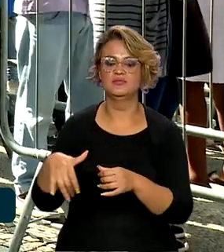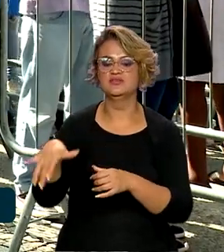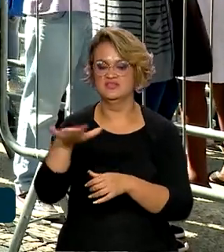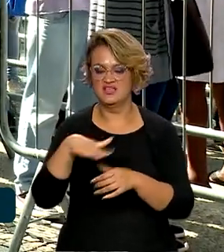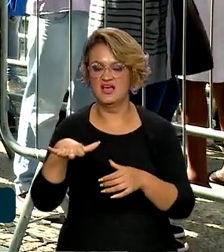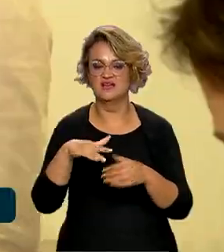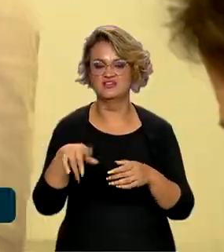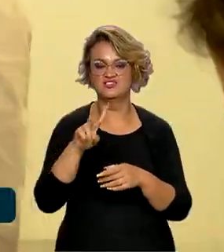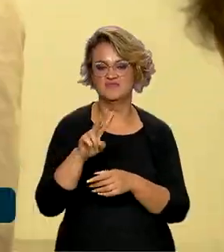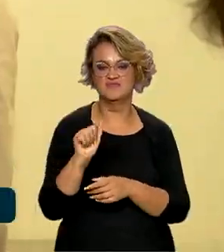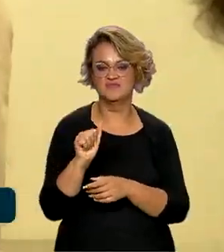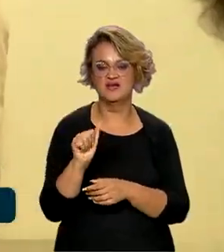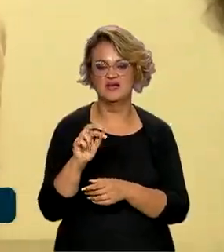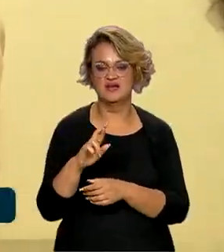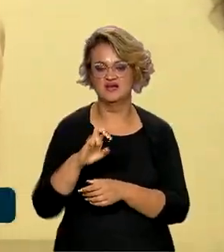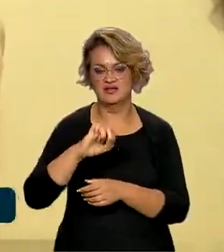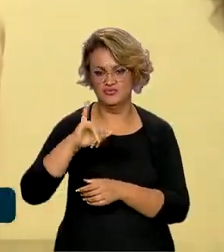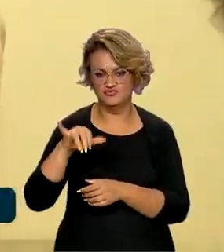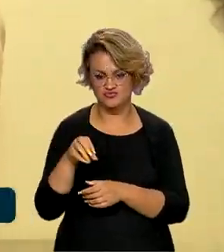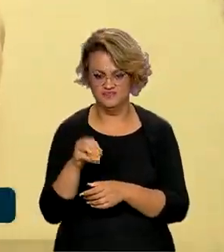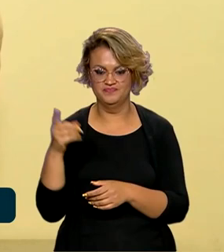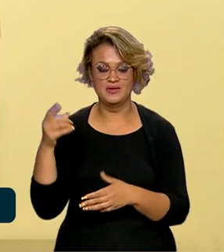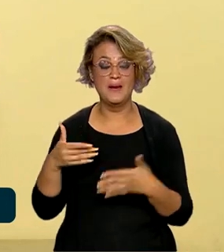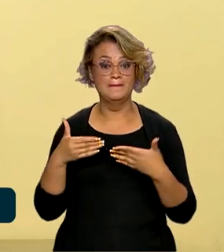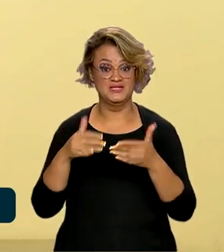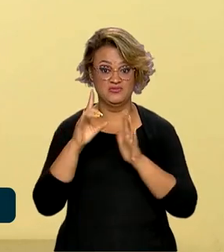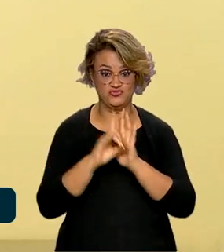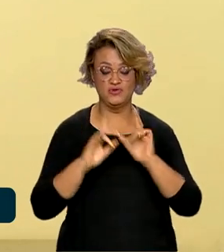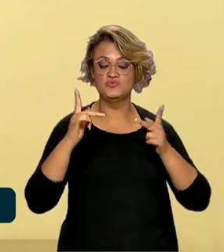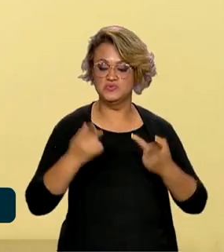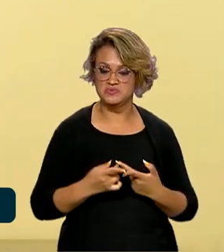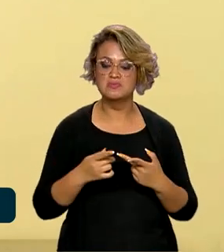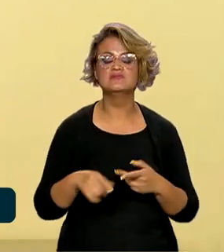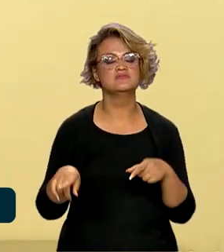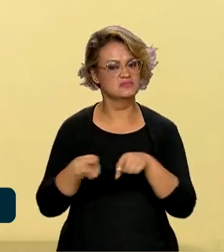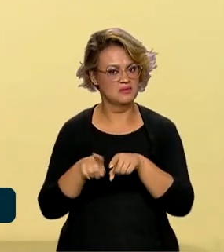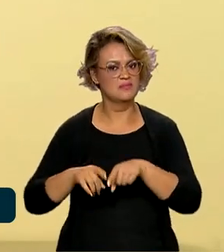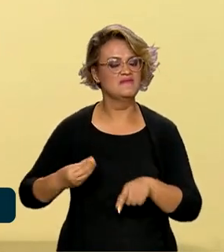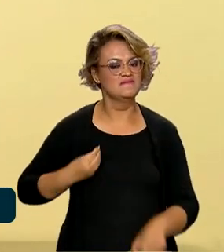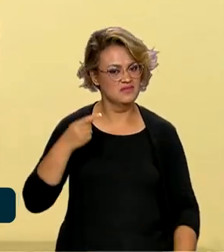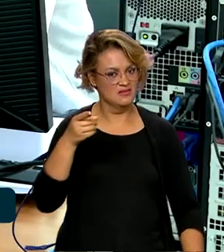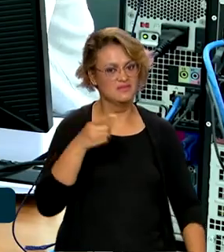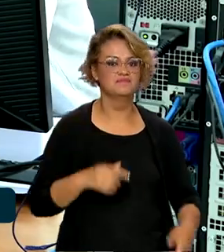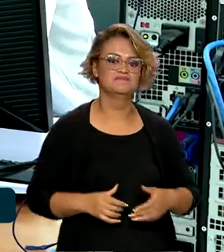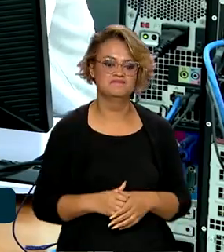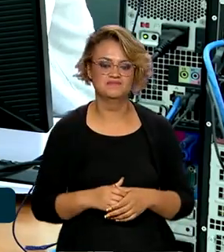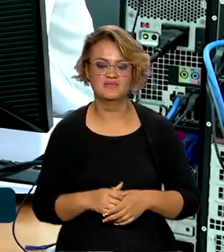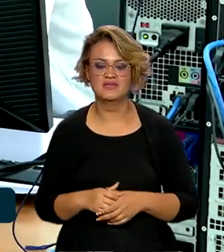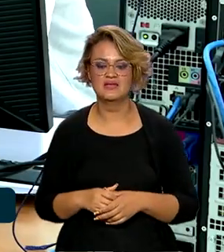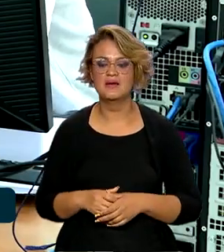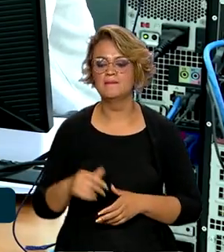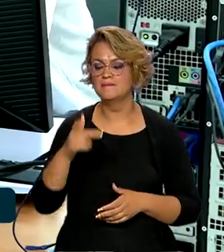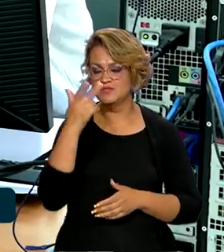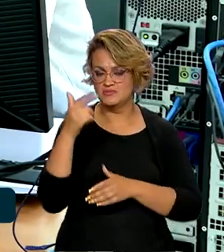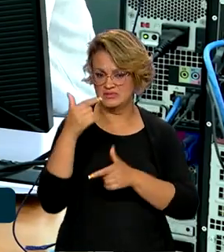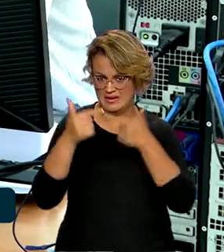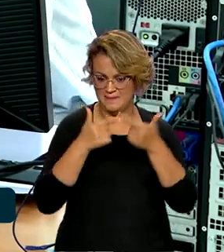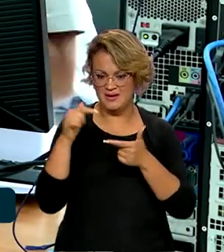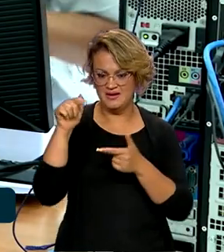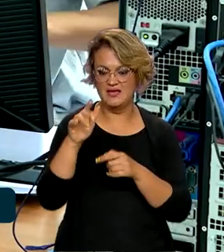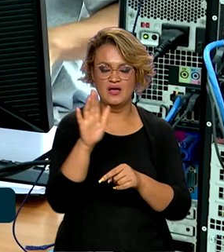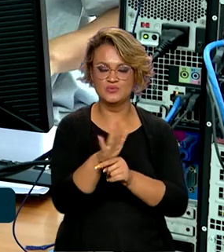varejista. O Ministério dos Direitos Humanos fez questão de marcar presença no evento. Servidores da pasta